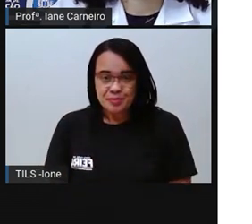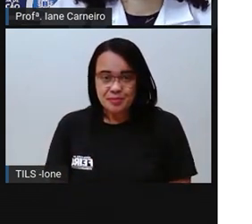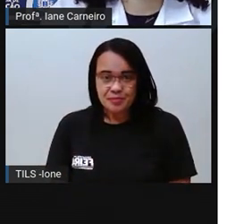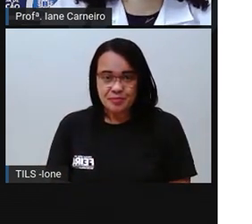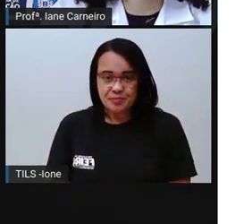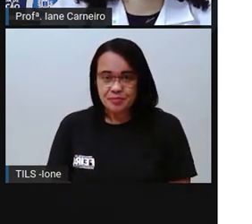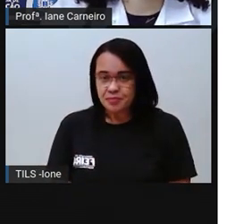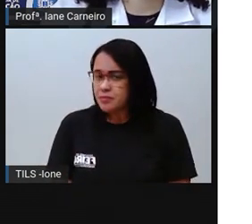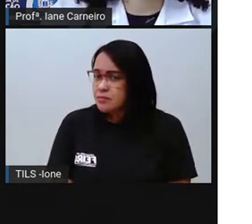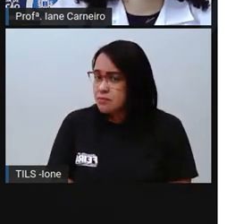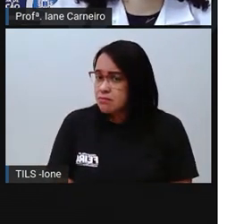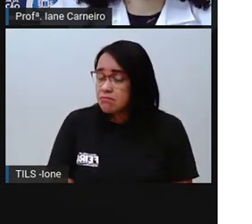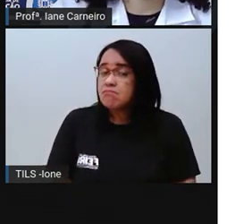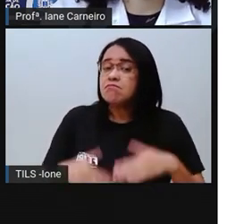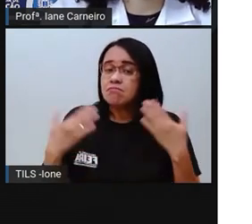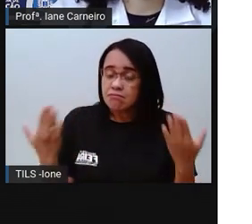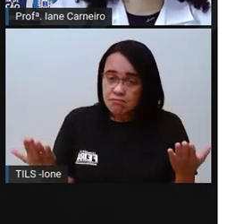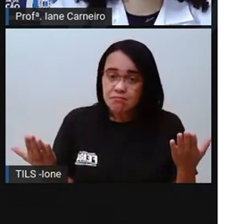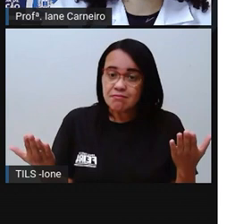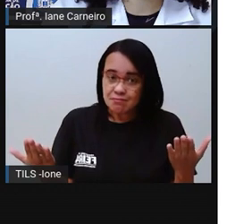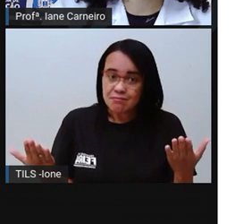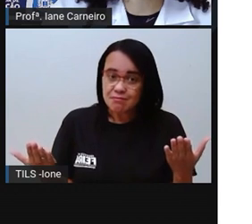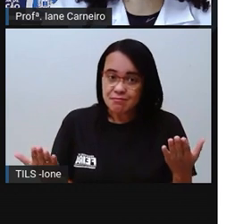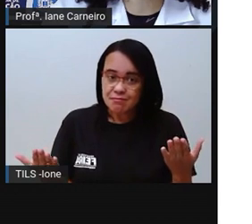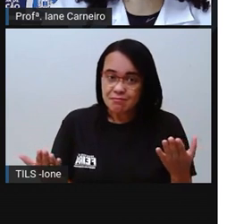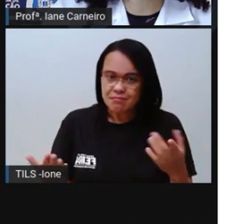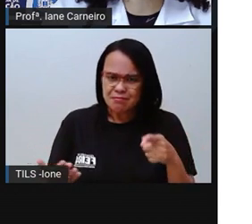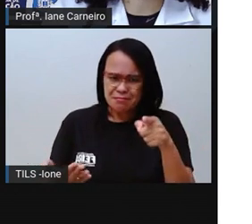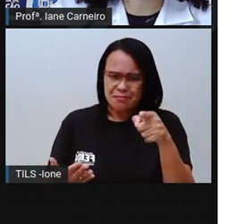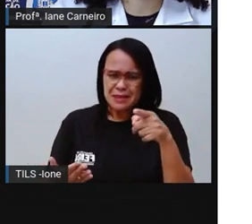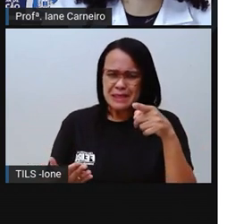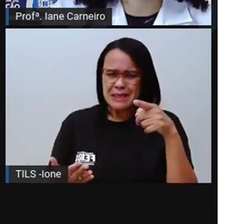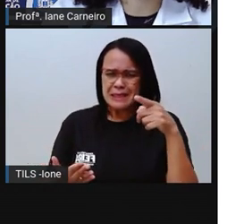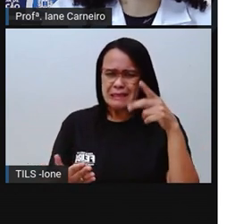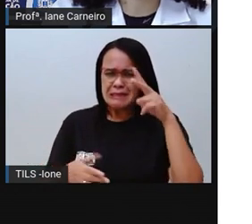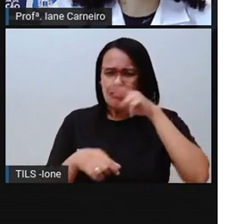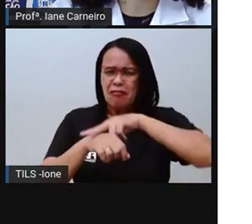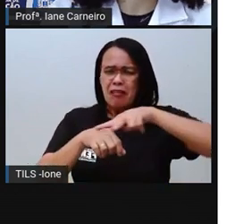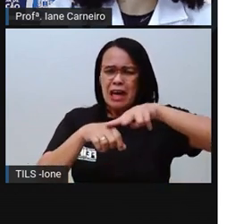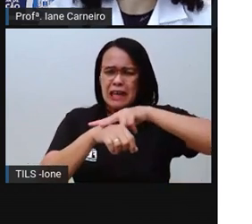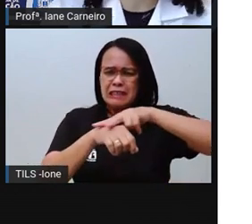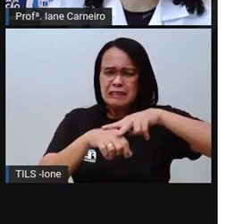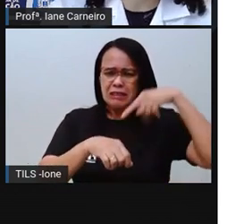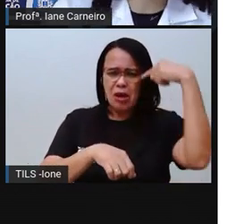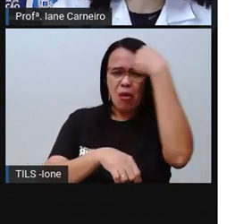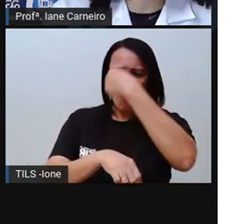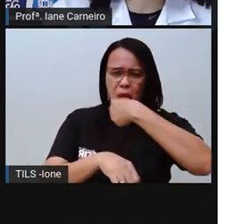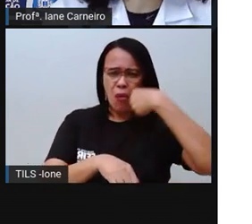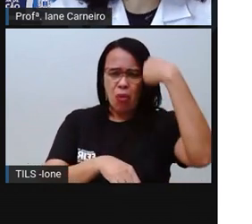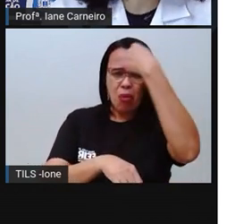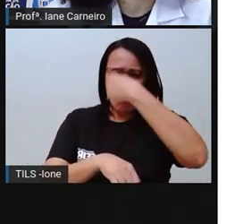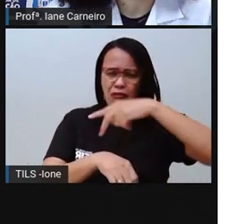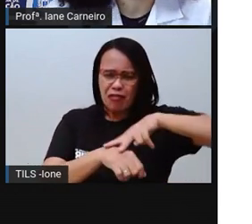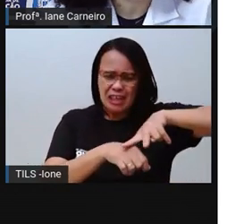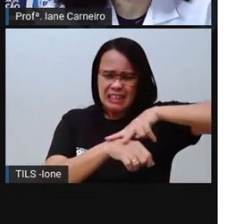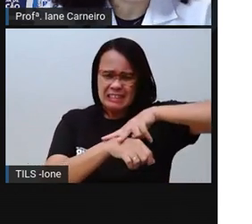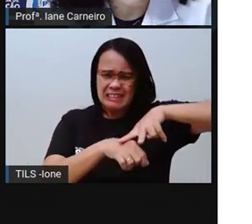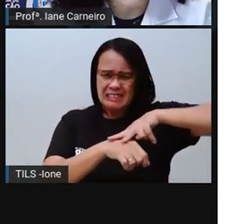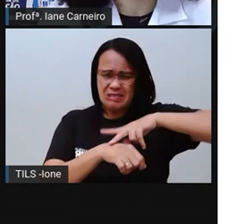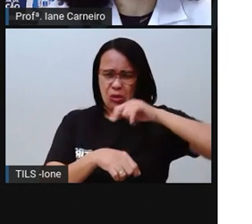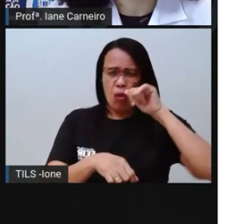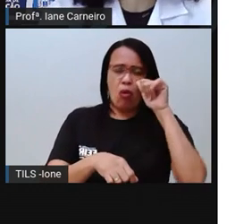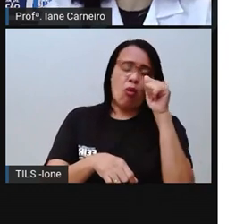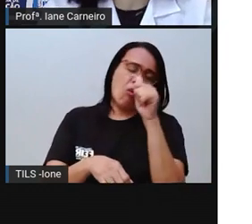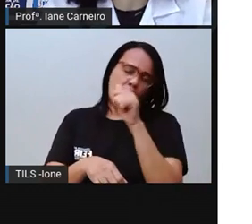É esse aqui? Olha só a carinha do boneco como é que tá. Todo enjoado. Porque ele bebeu algo que não devia,